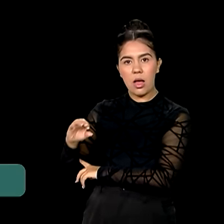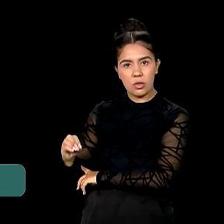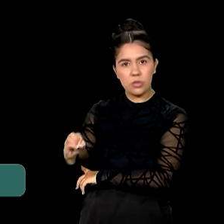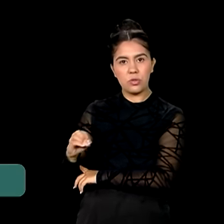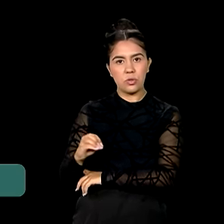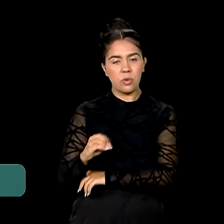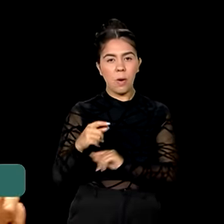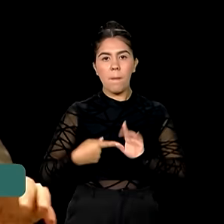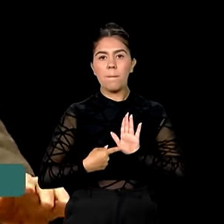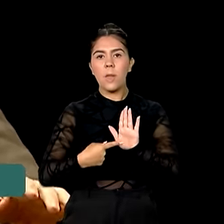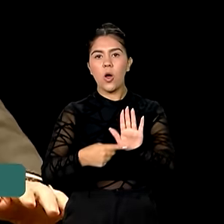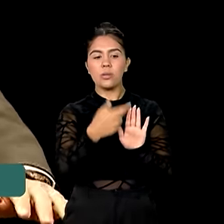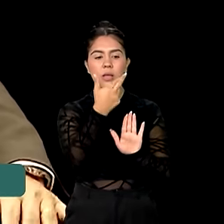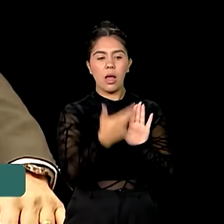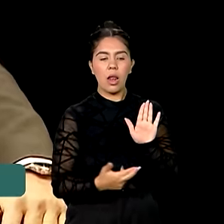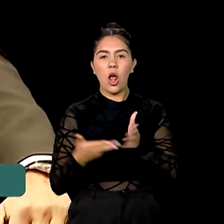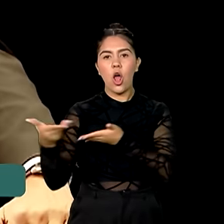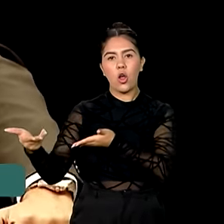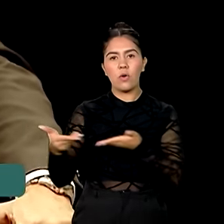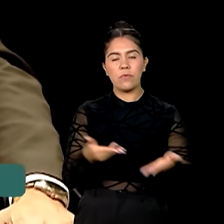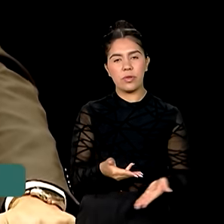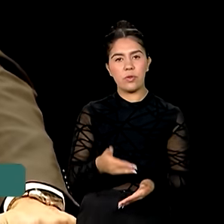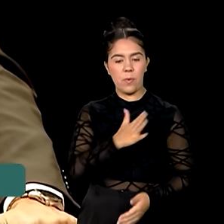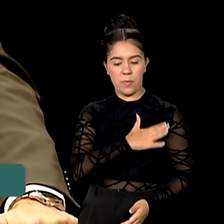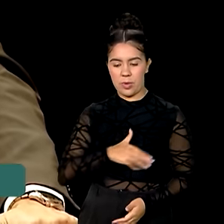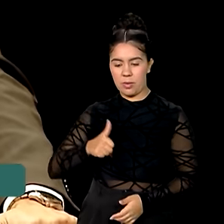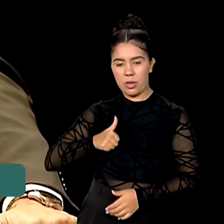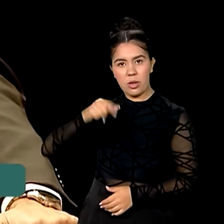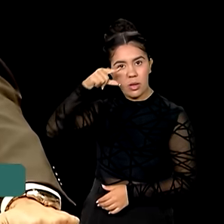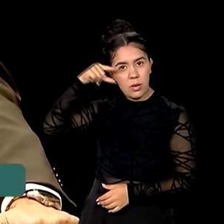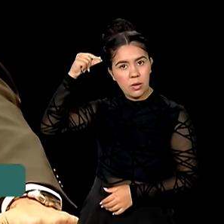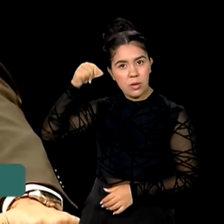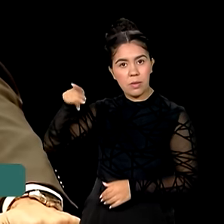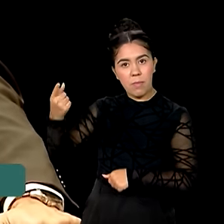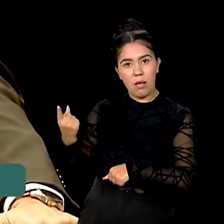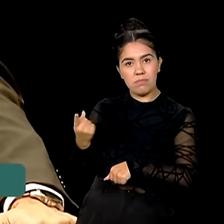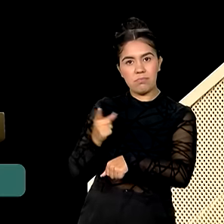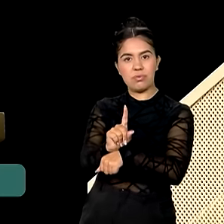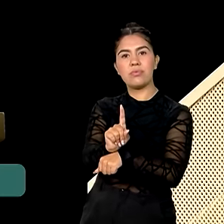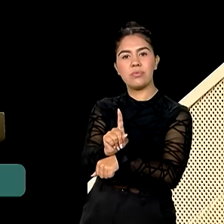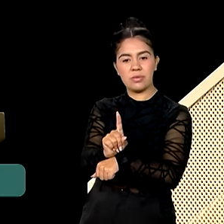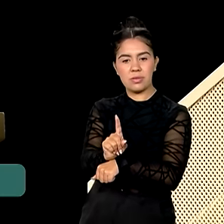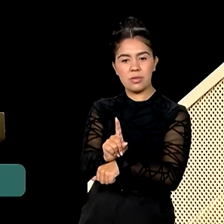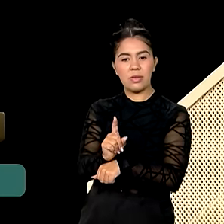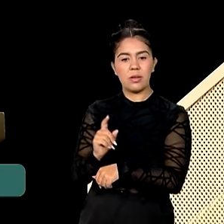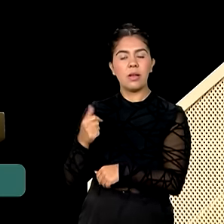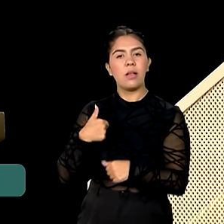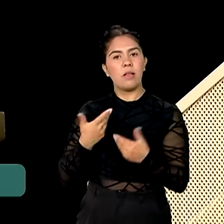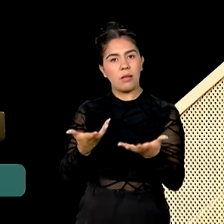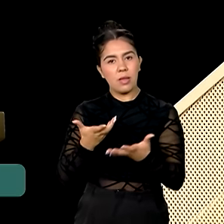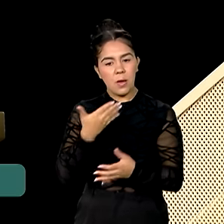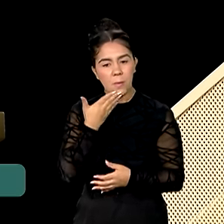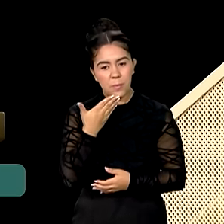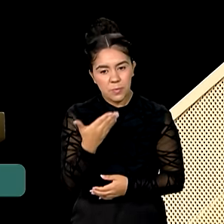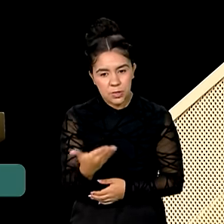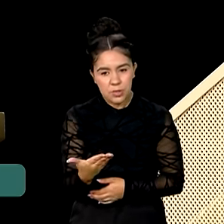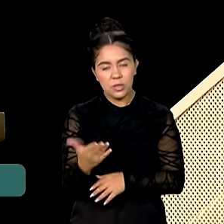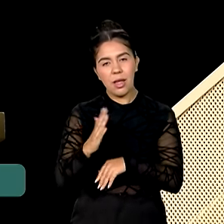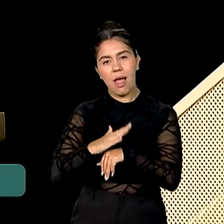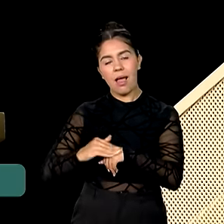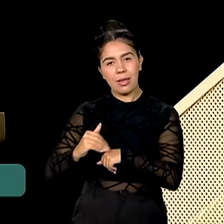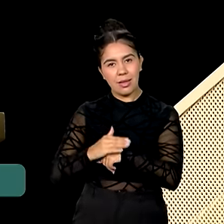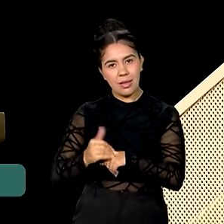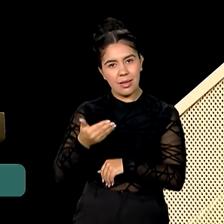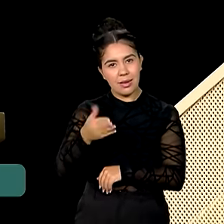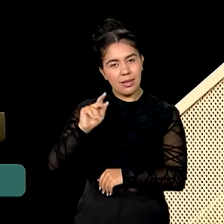para ser embaixadora dos Objetivos de Desenvolvimento Sustentável no Brasil. Queria fazer esse pedido que a nossa querida